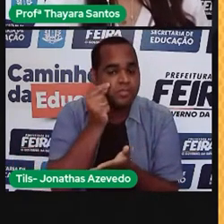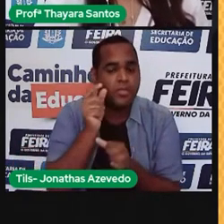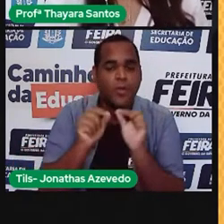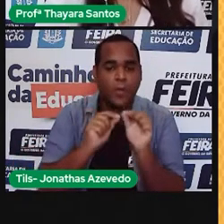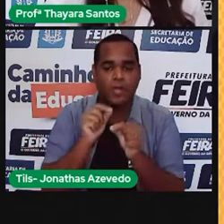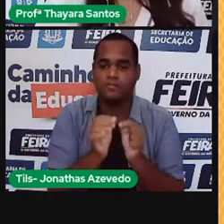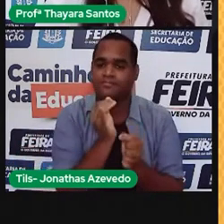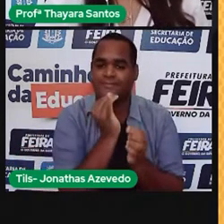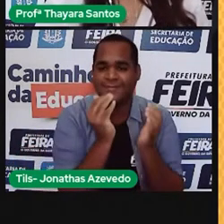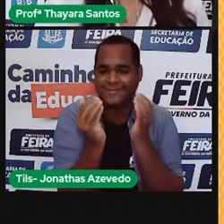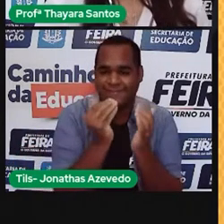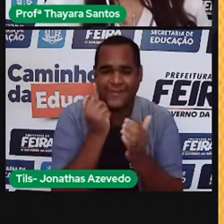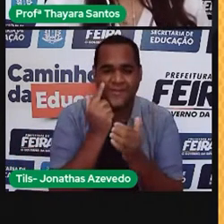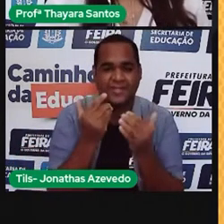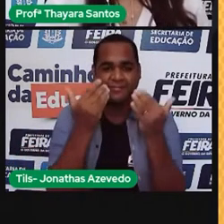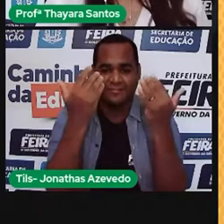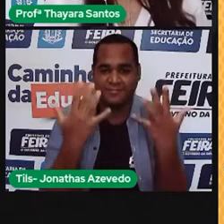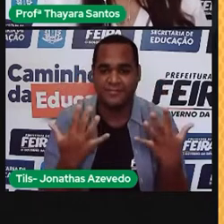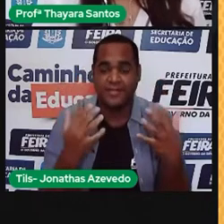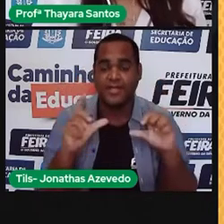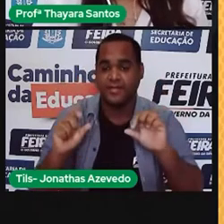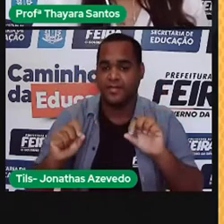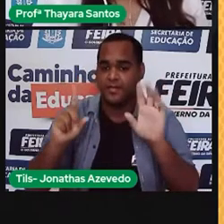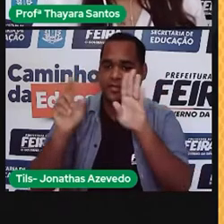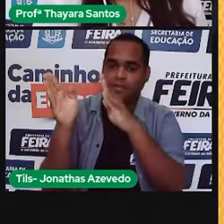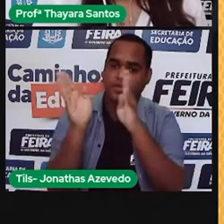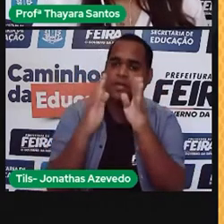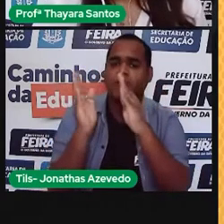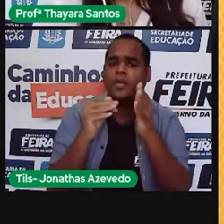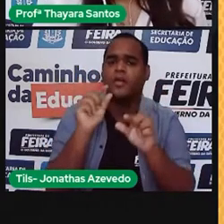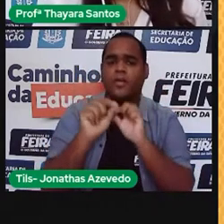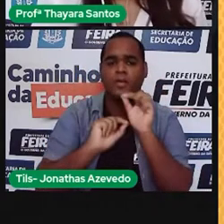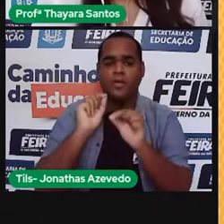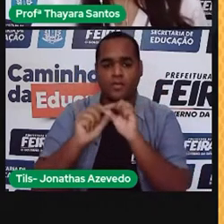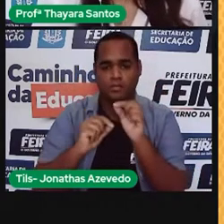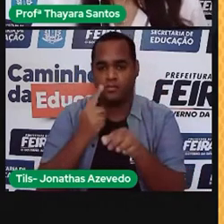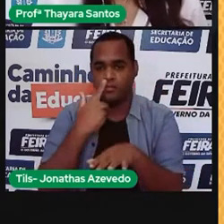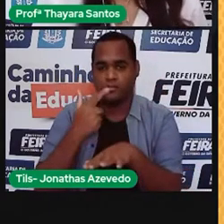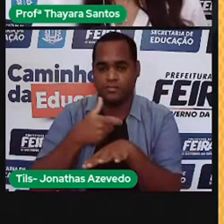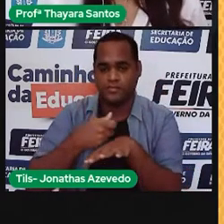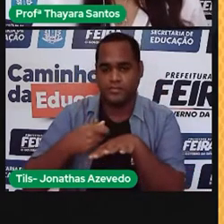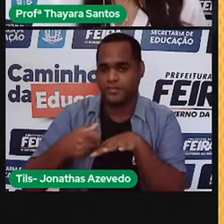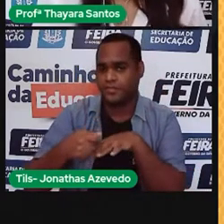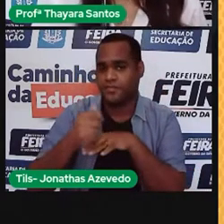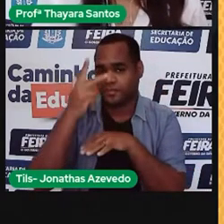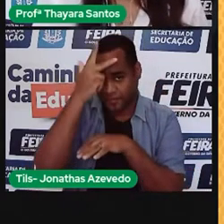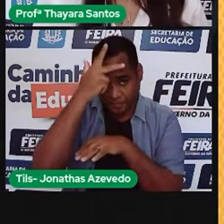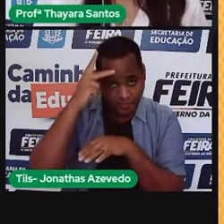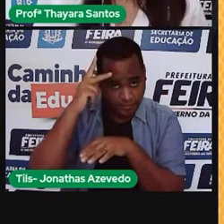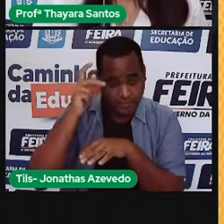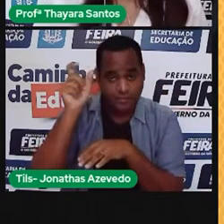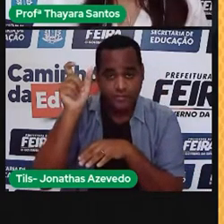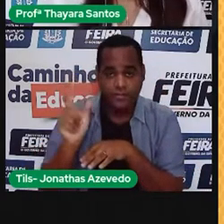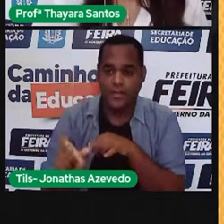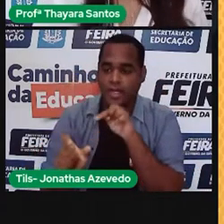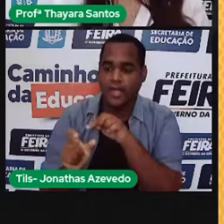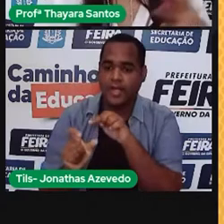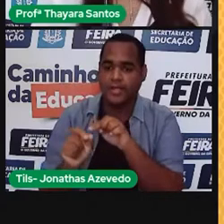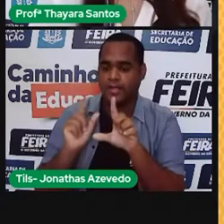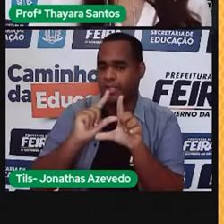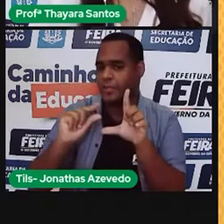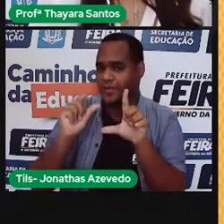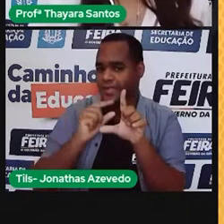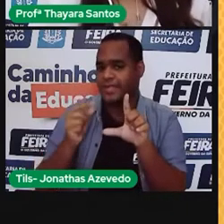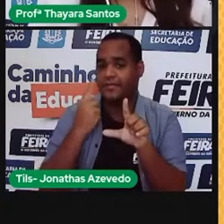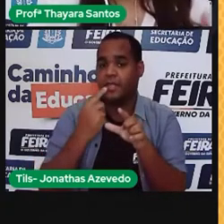exemplo que está passando aqui no slide, ele não é um tipo de fake news. Na verdade, a pessoa coloca lá um link, faz